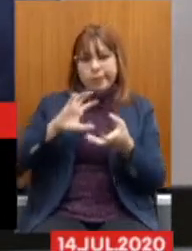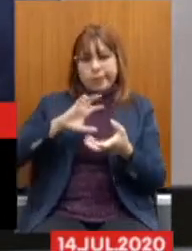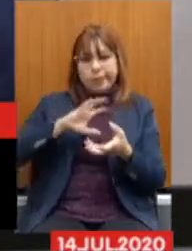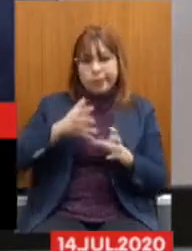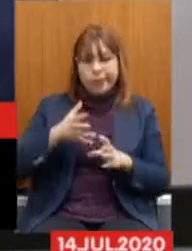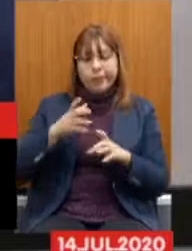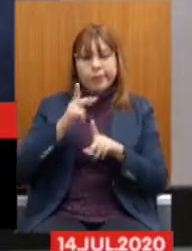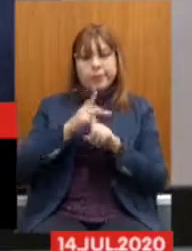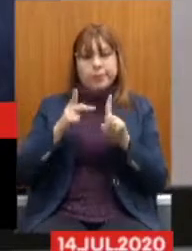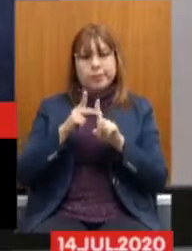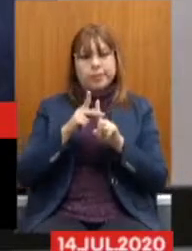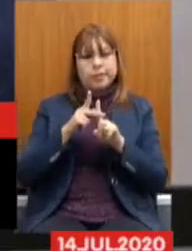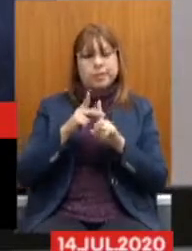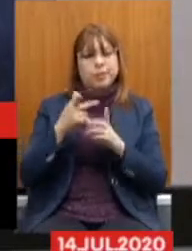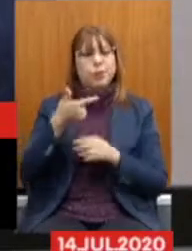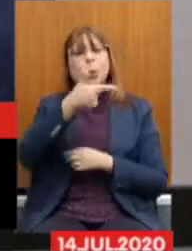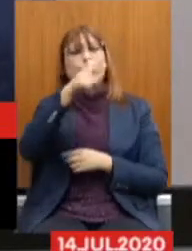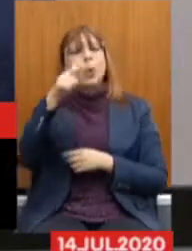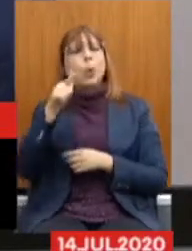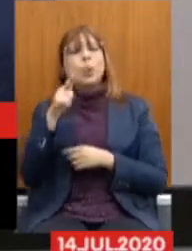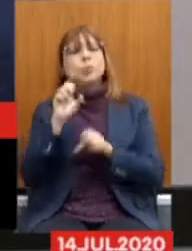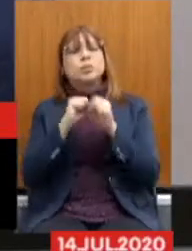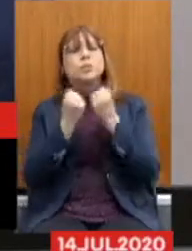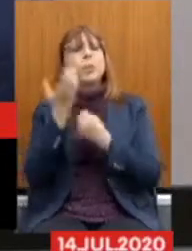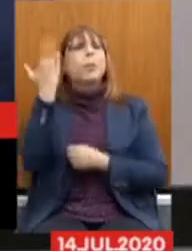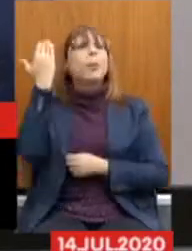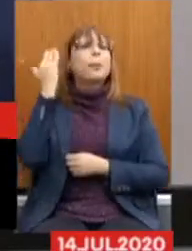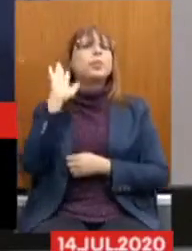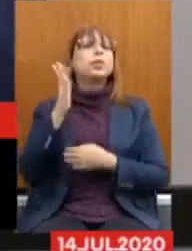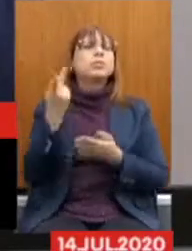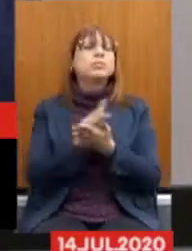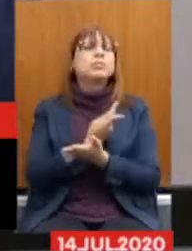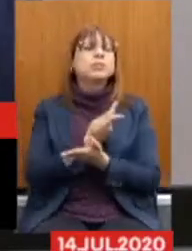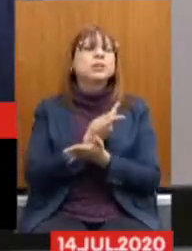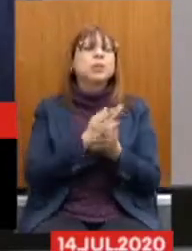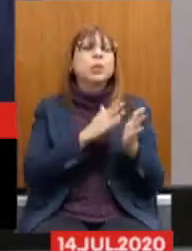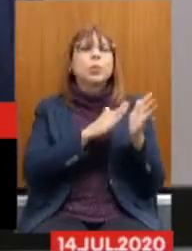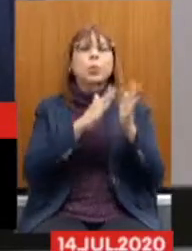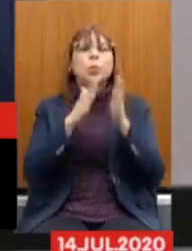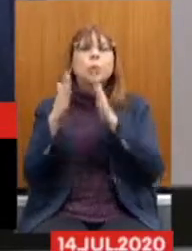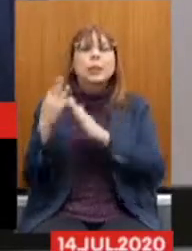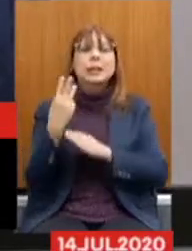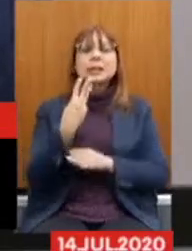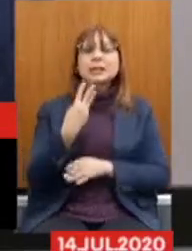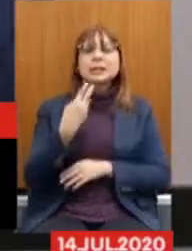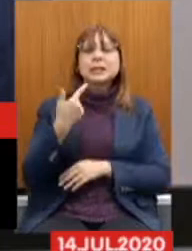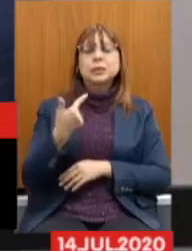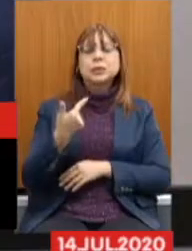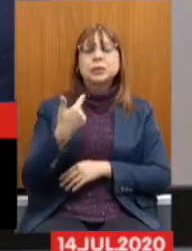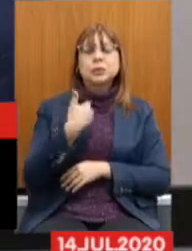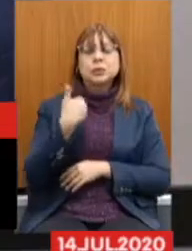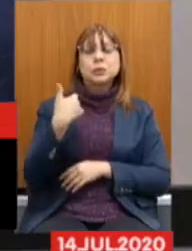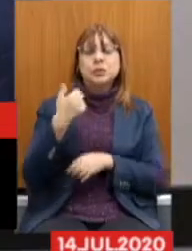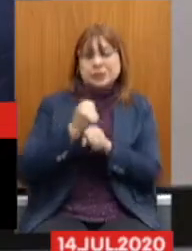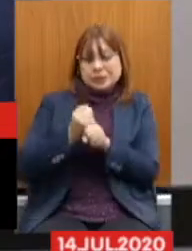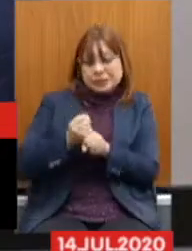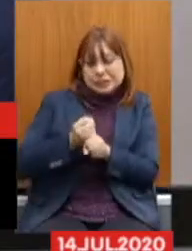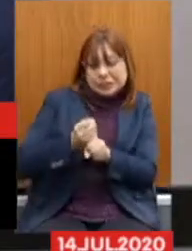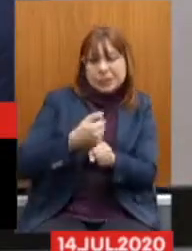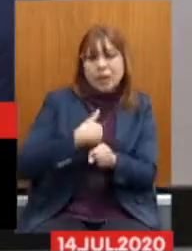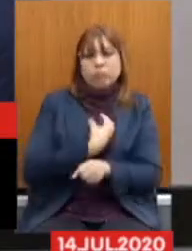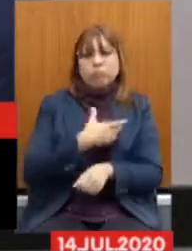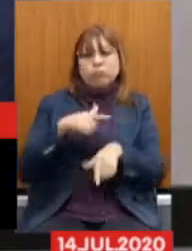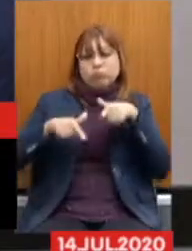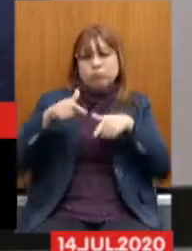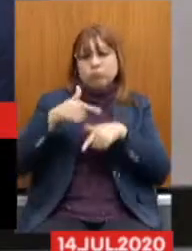para os outros que nós tivemos, já tivemos nessa casa. Nesses 32 anos de vida pública, eu vejo,